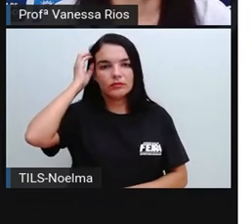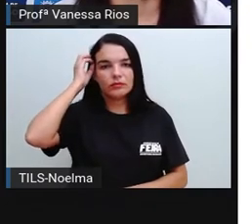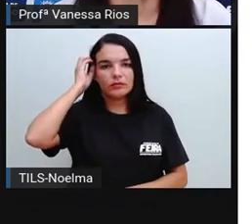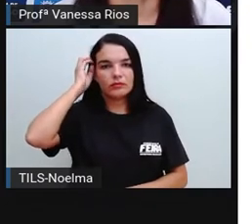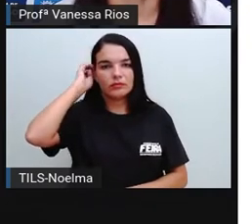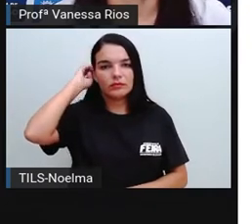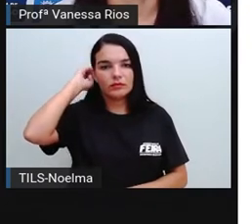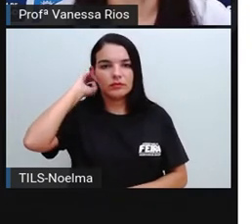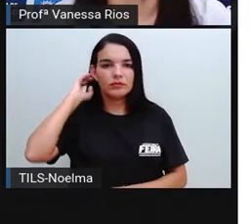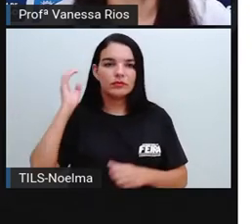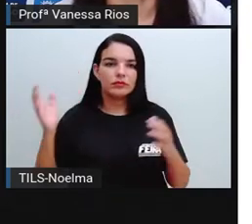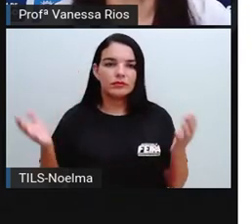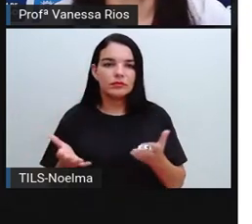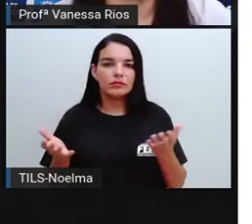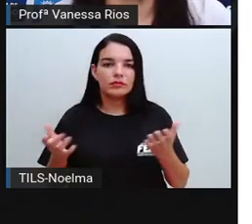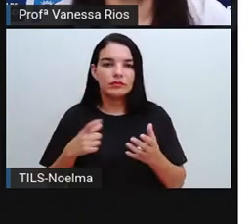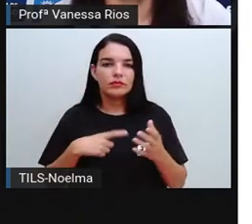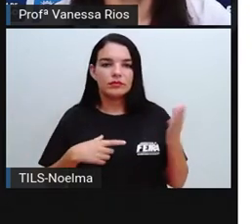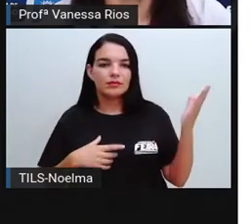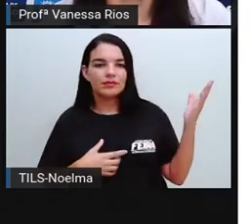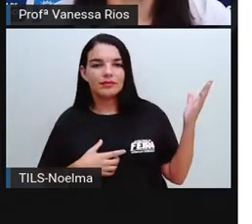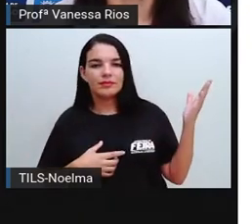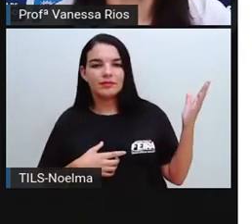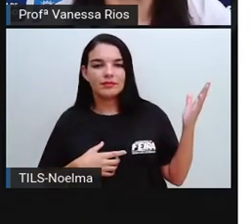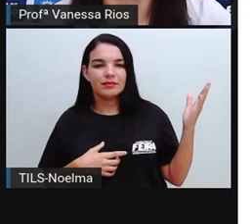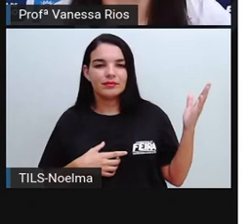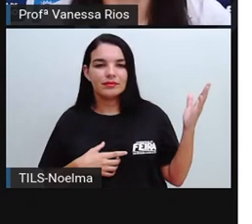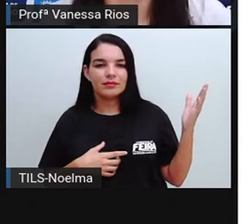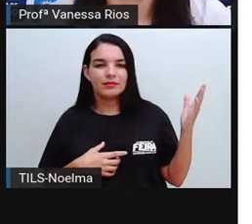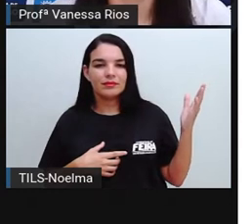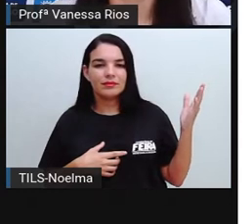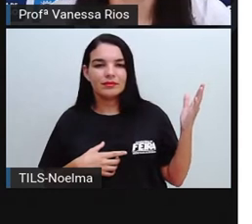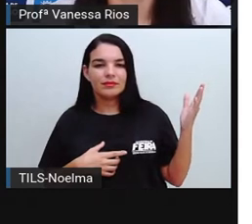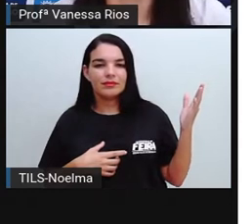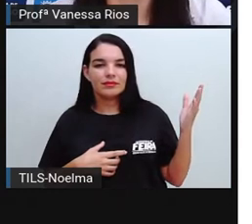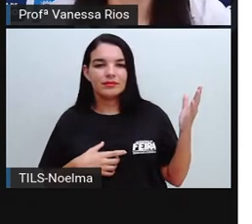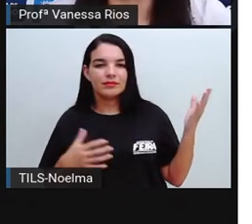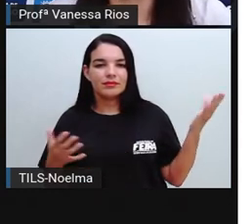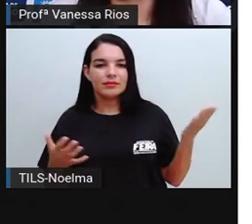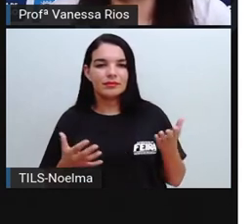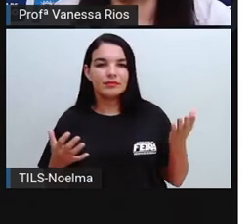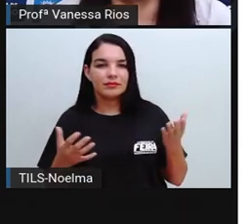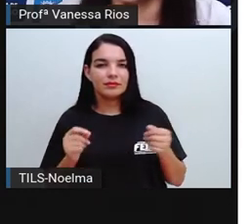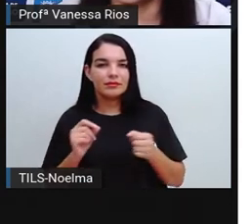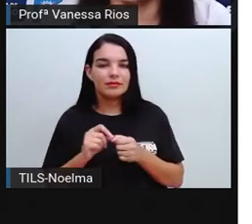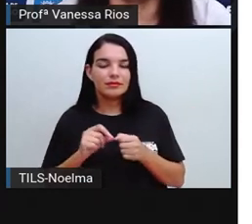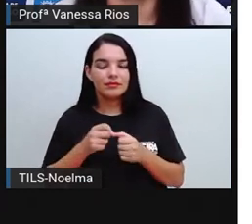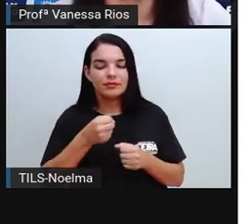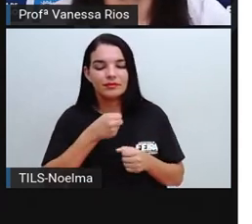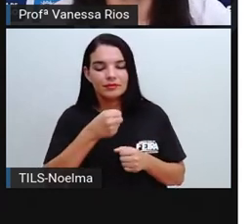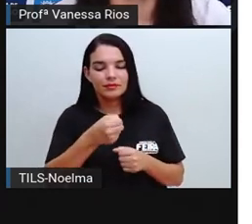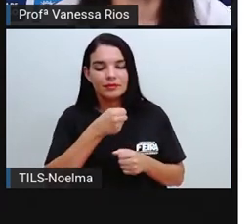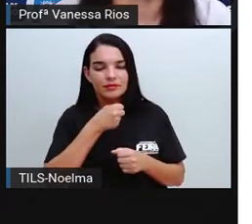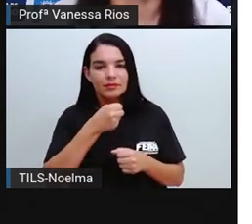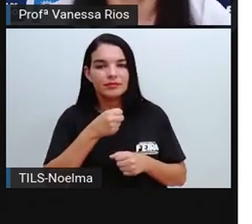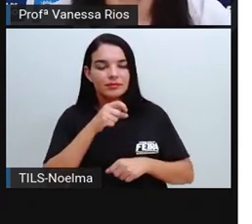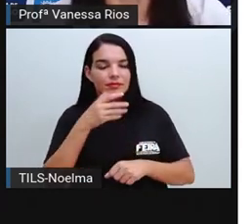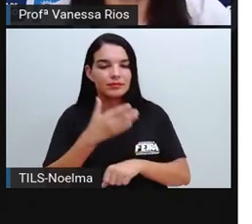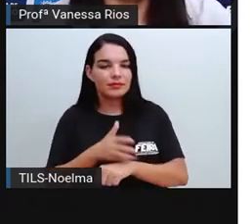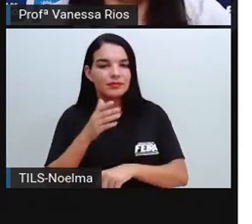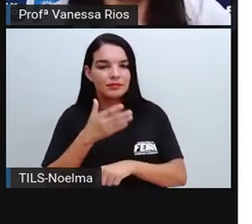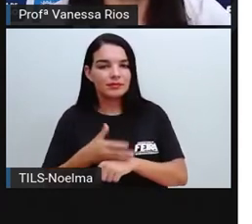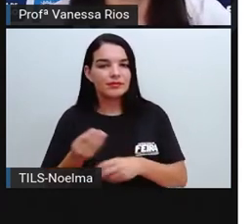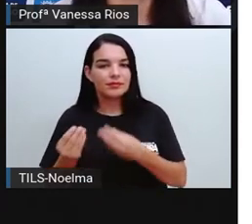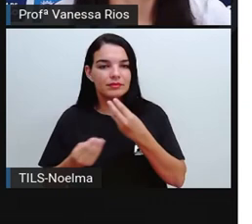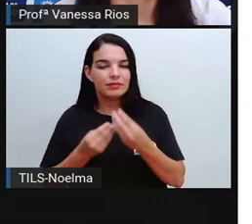E aí, agora, para trás dessa imagem, porque nós precisamos ver uma entrevista na prática, não é? Para entendermos aí como